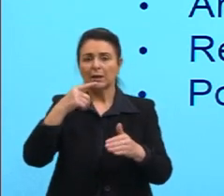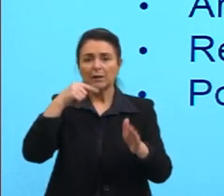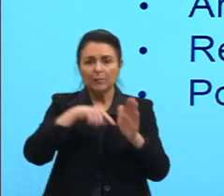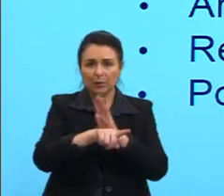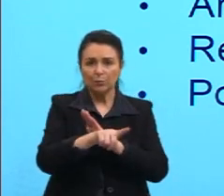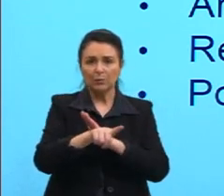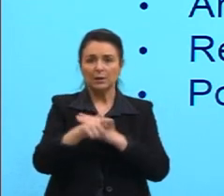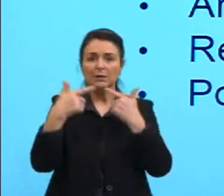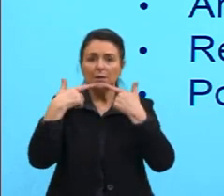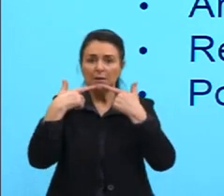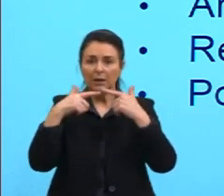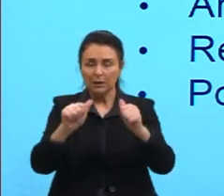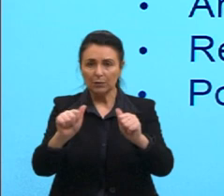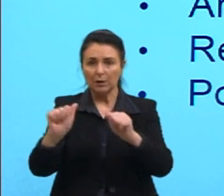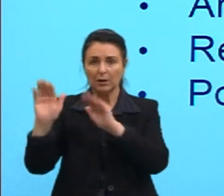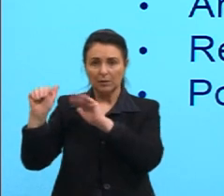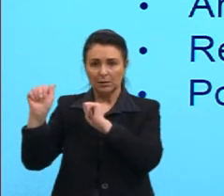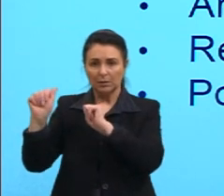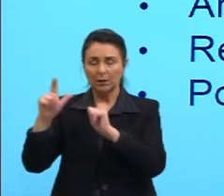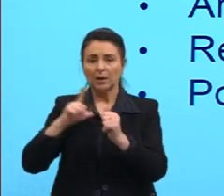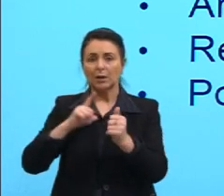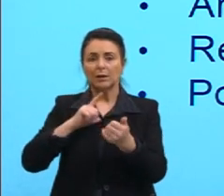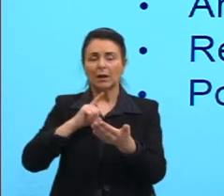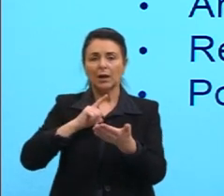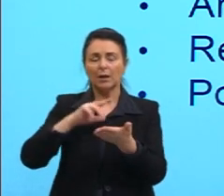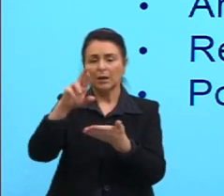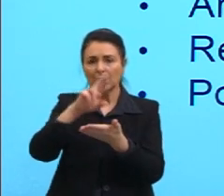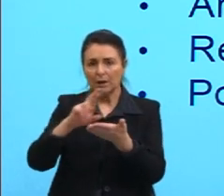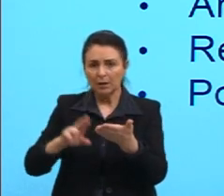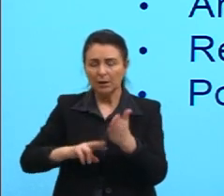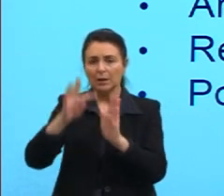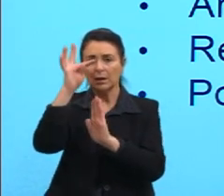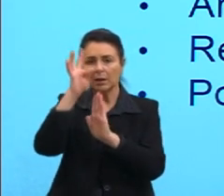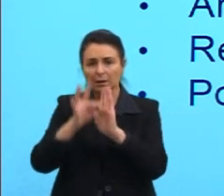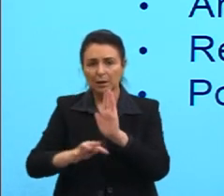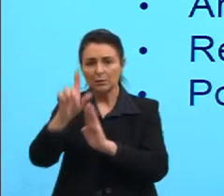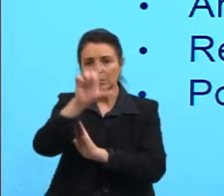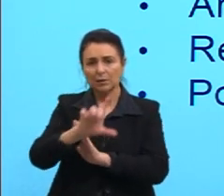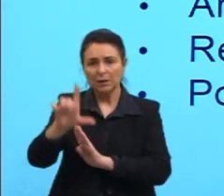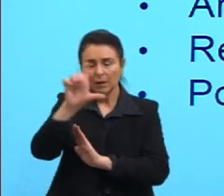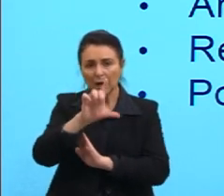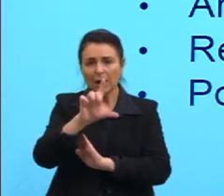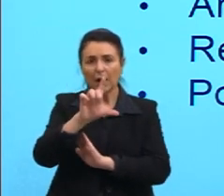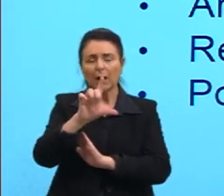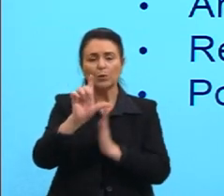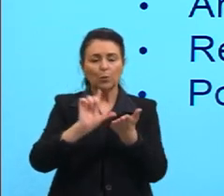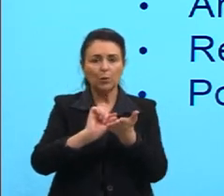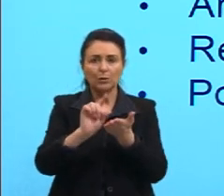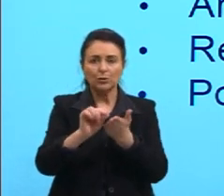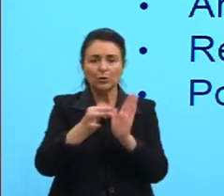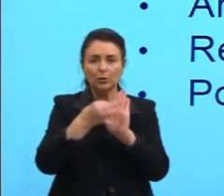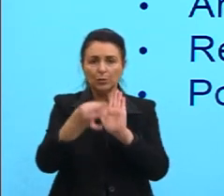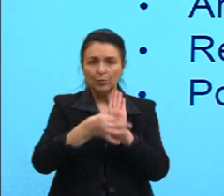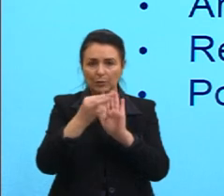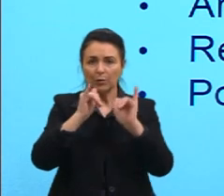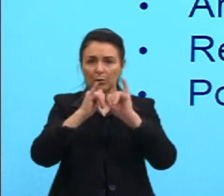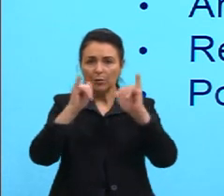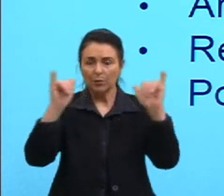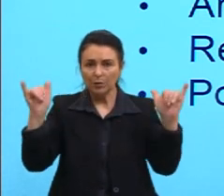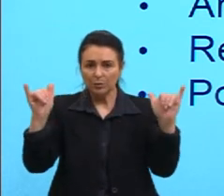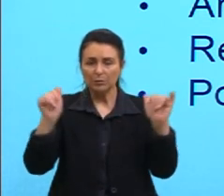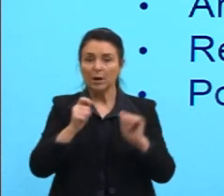espanhola. Nós encontramos resenha, texto literário, artigo de opinião, charge, anúncio publicitário,